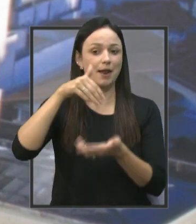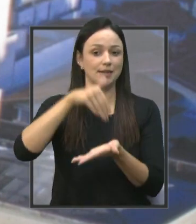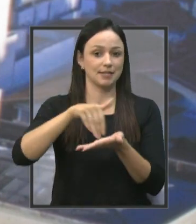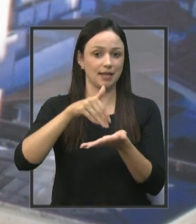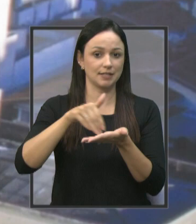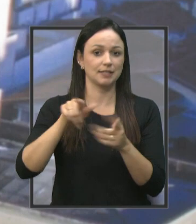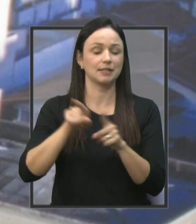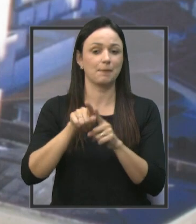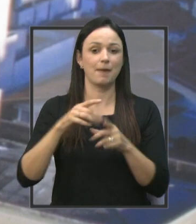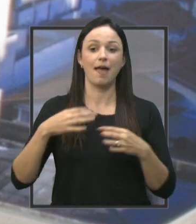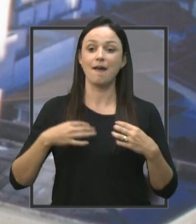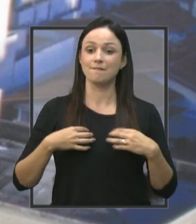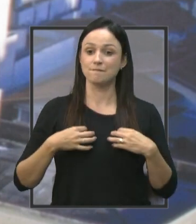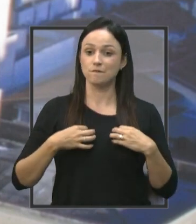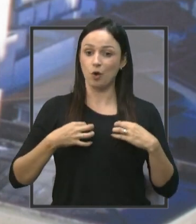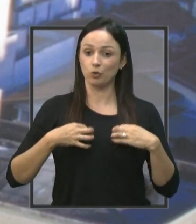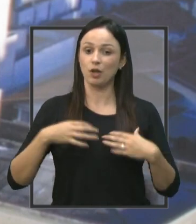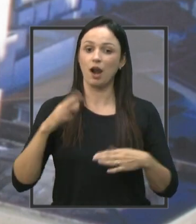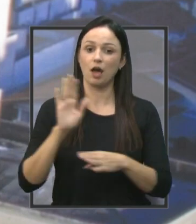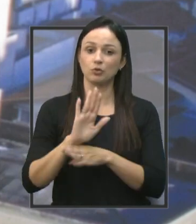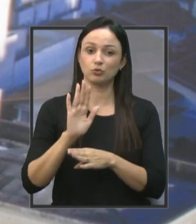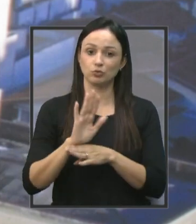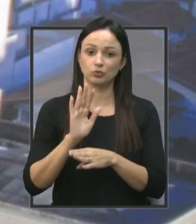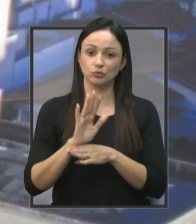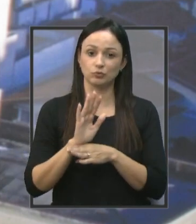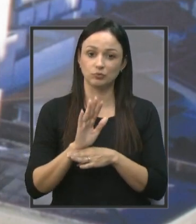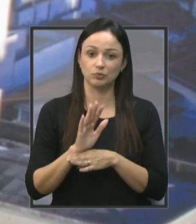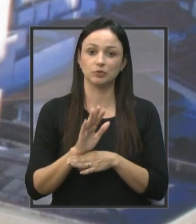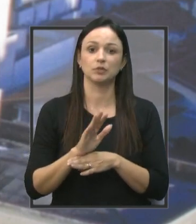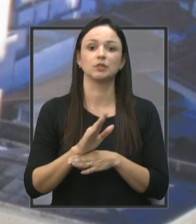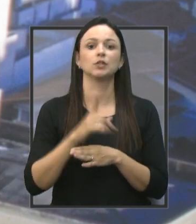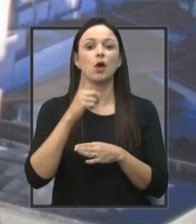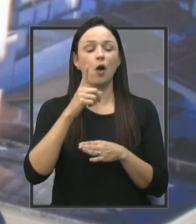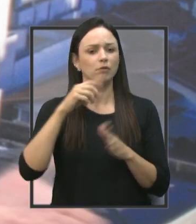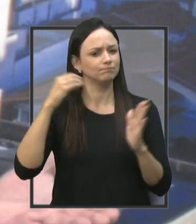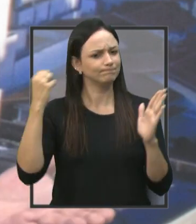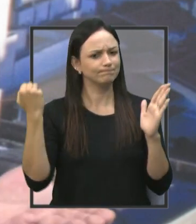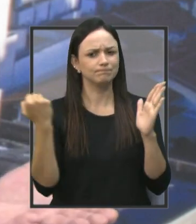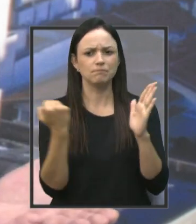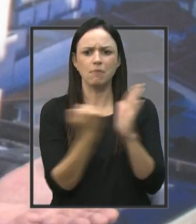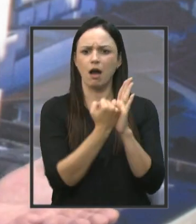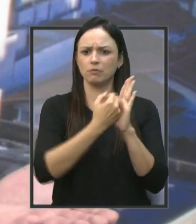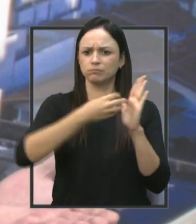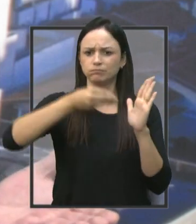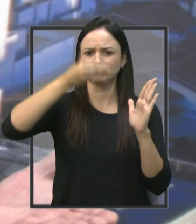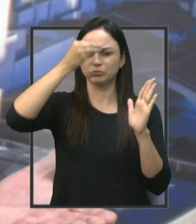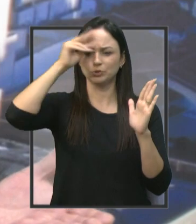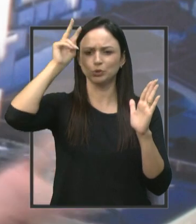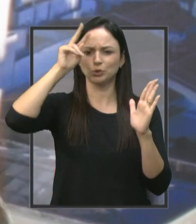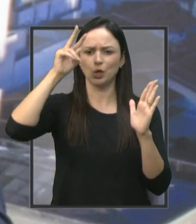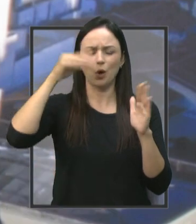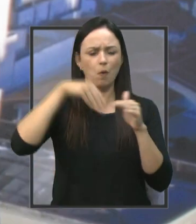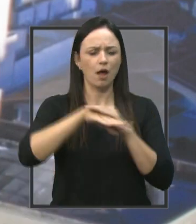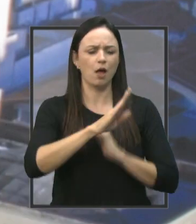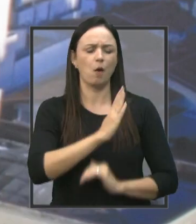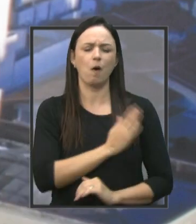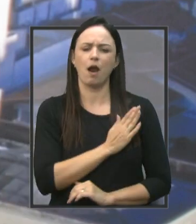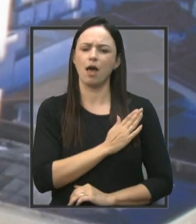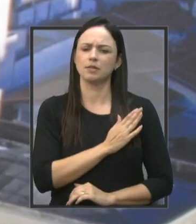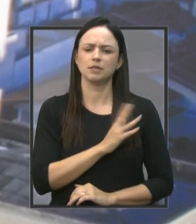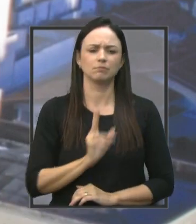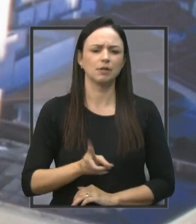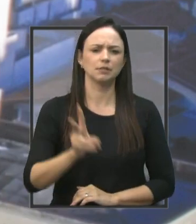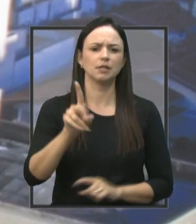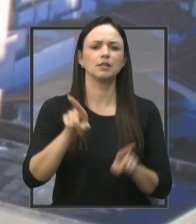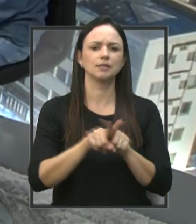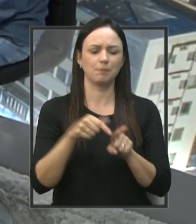voluntários que ajudam. Sem dúvida alguma, um fato marcante que eles vão guardar no coração para sempre, assim como